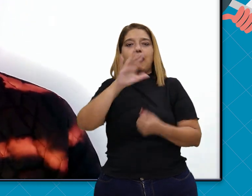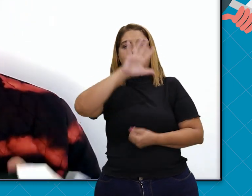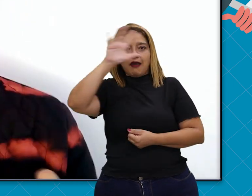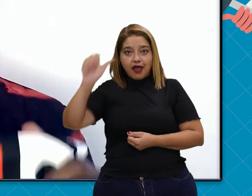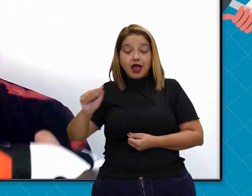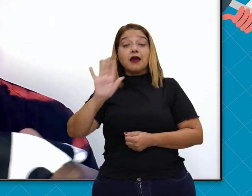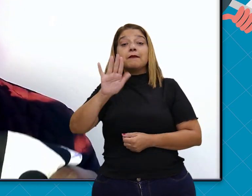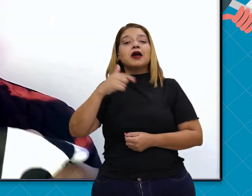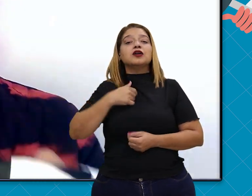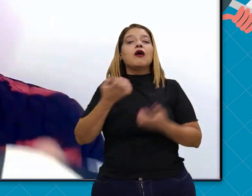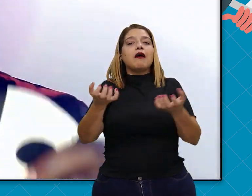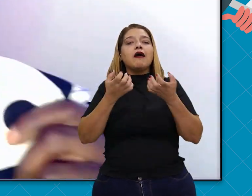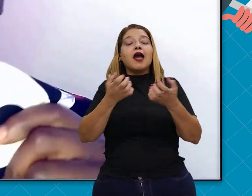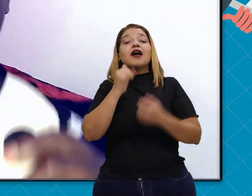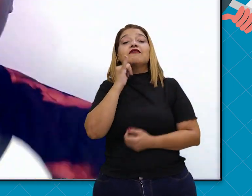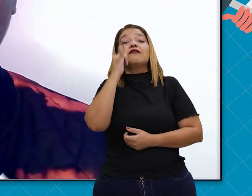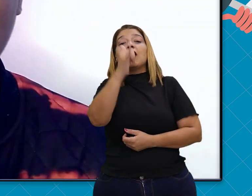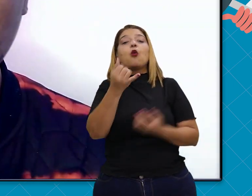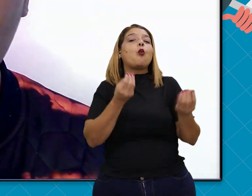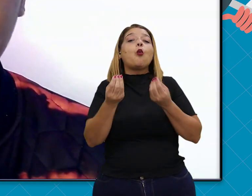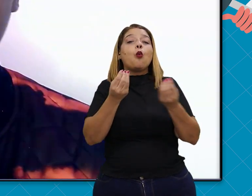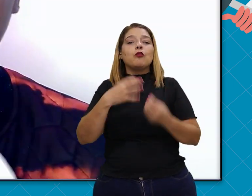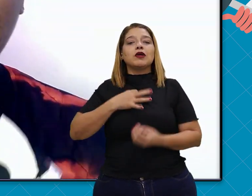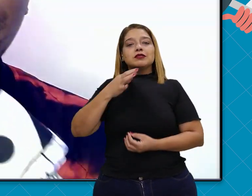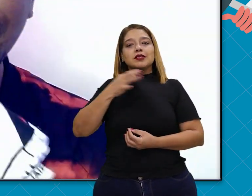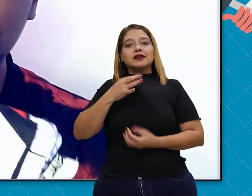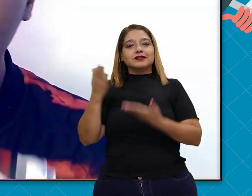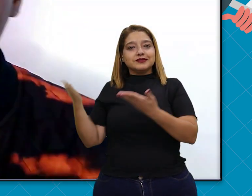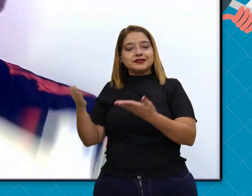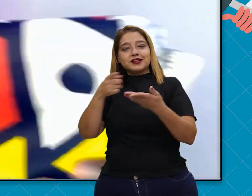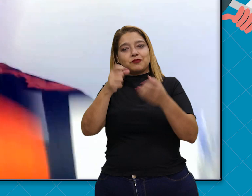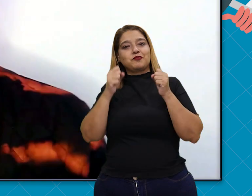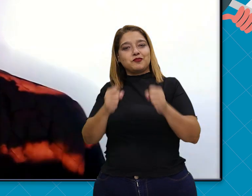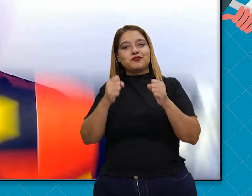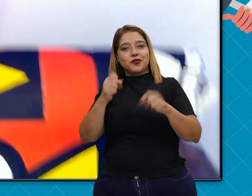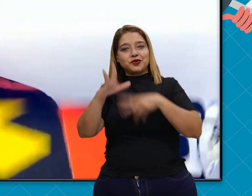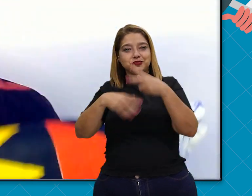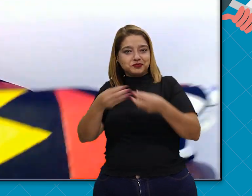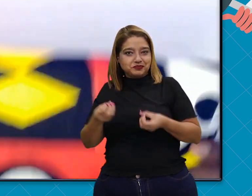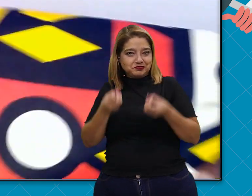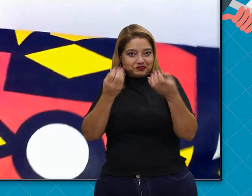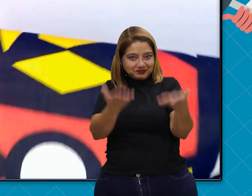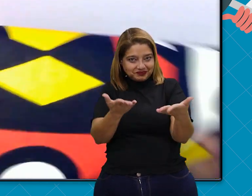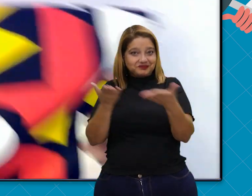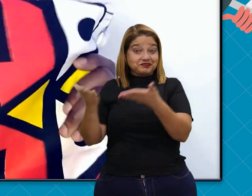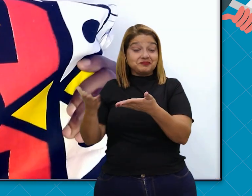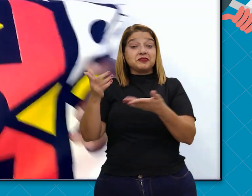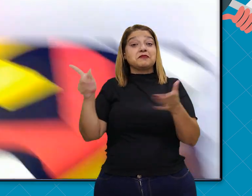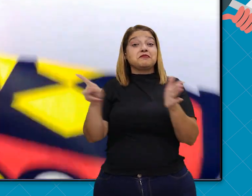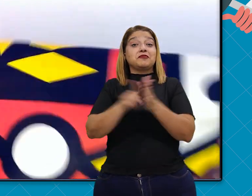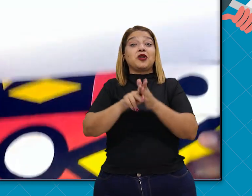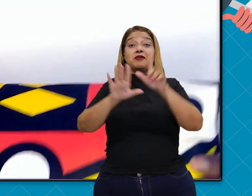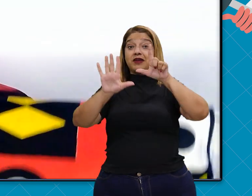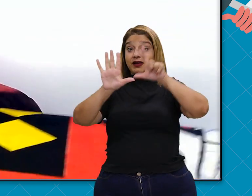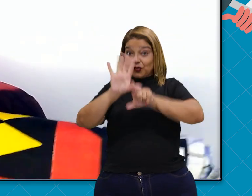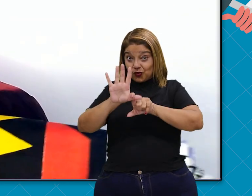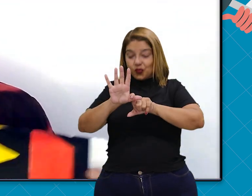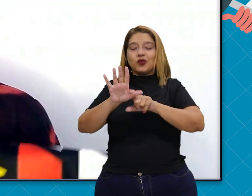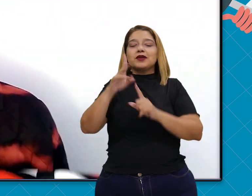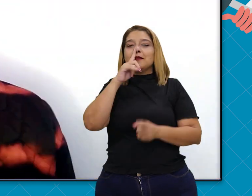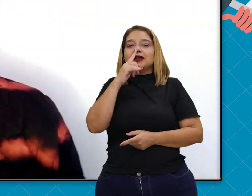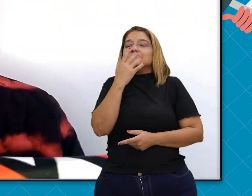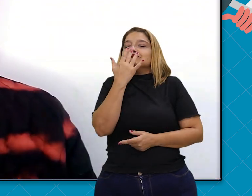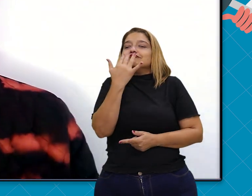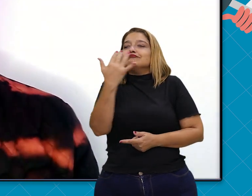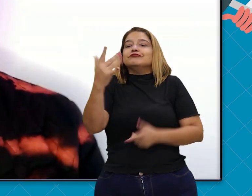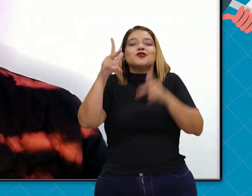contar como você pode ganhar este tecido aqui lindo. Que veio diretamente de Angola. E tem um cheiro de